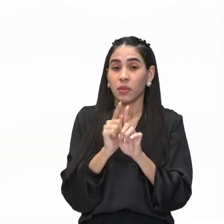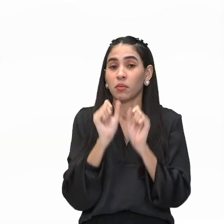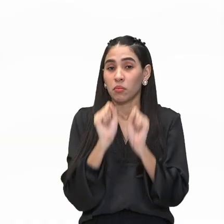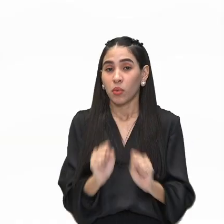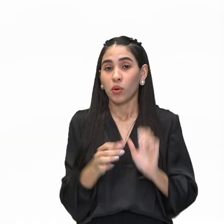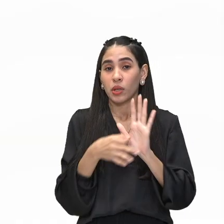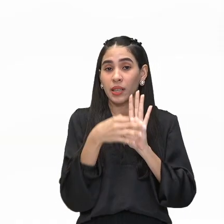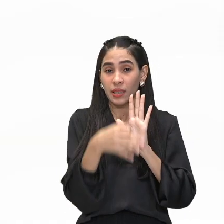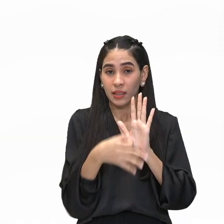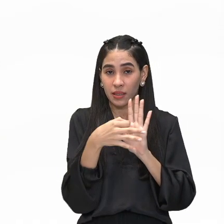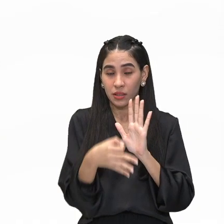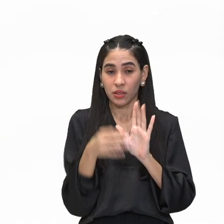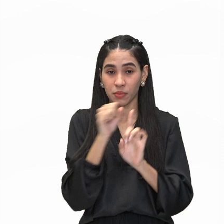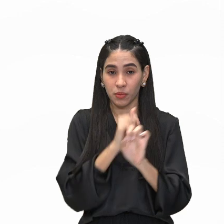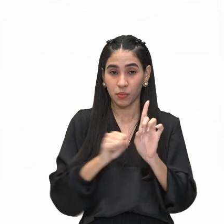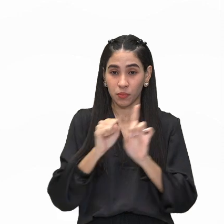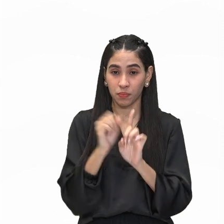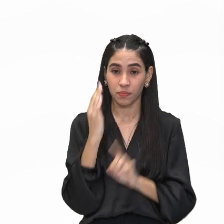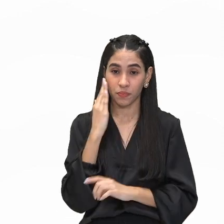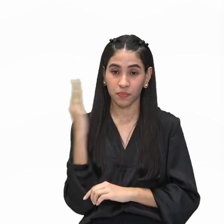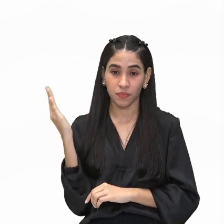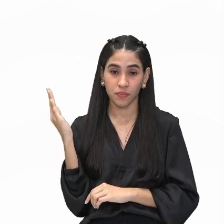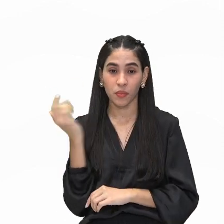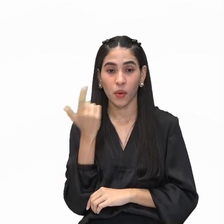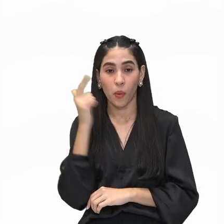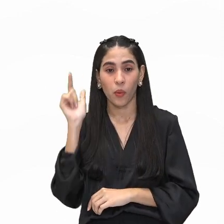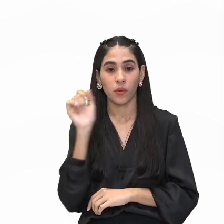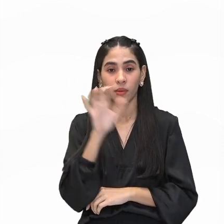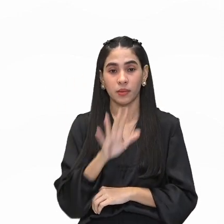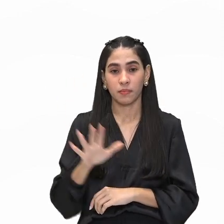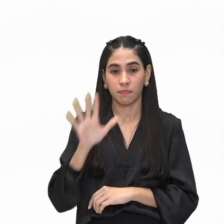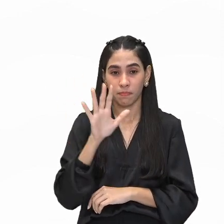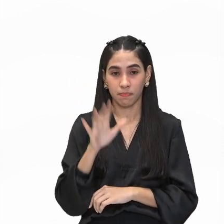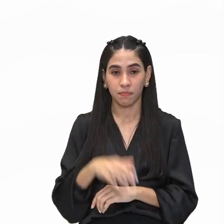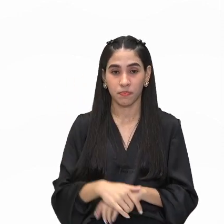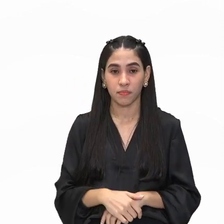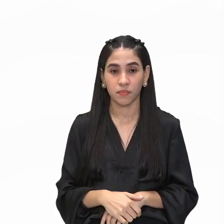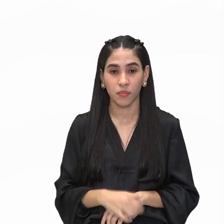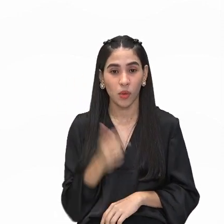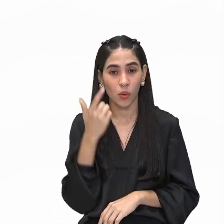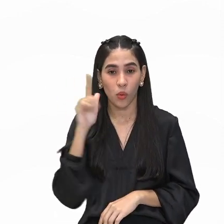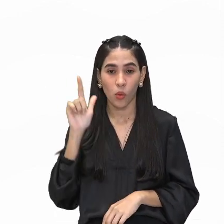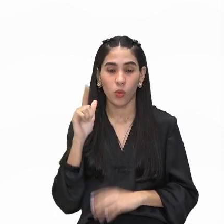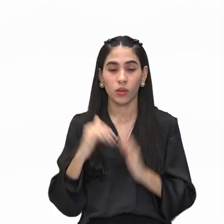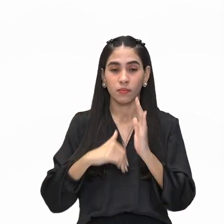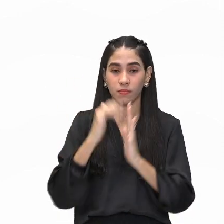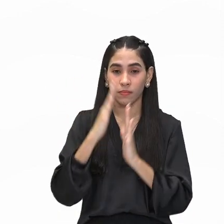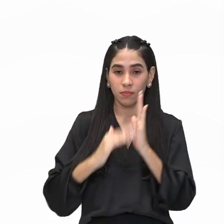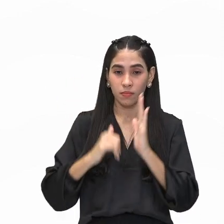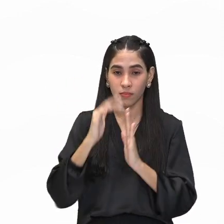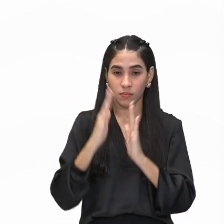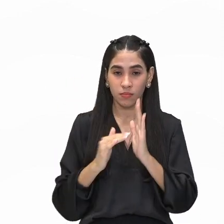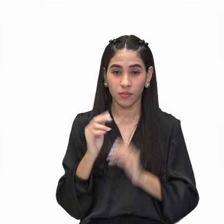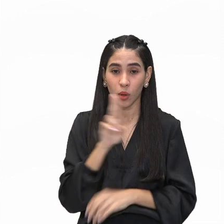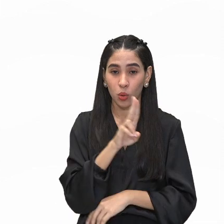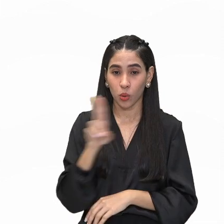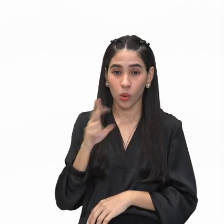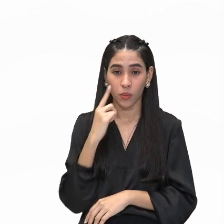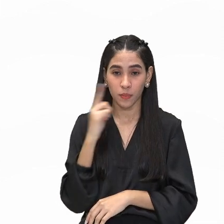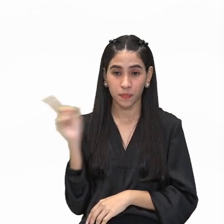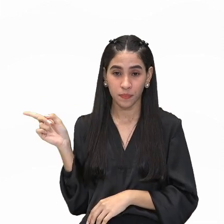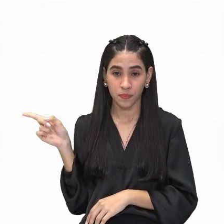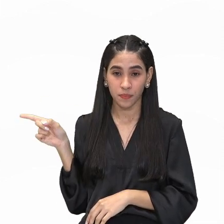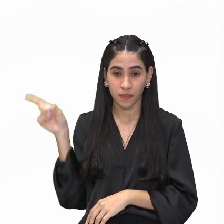social, que a gente vai mostrar aí uma outra imagem, de uma outra obra, o Desastres da Guerra, de